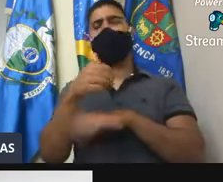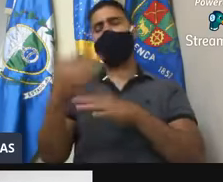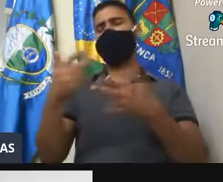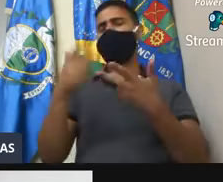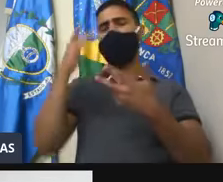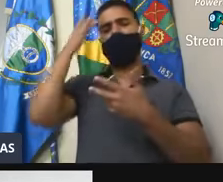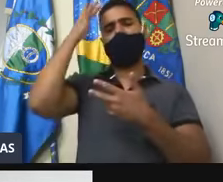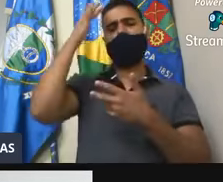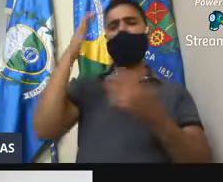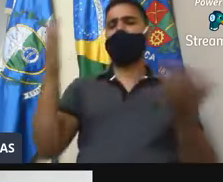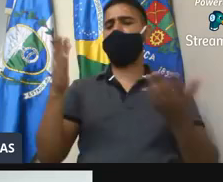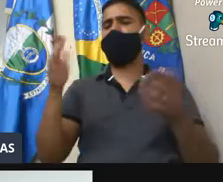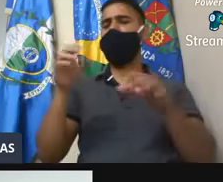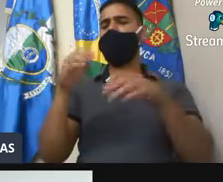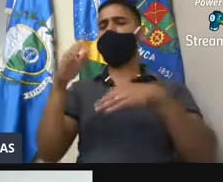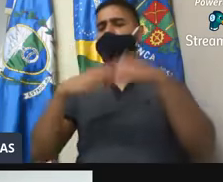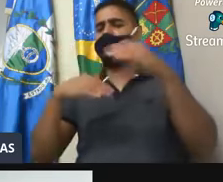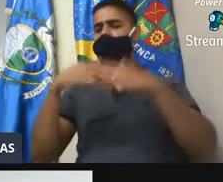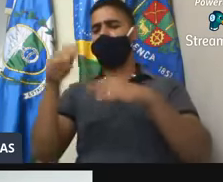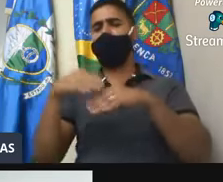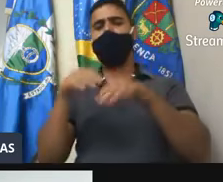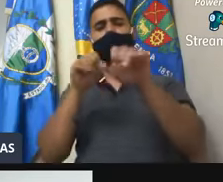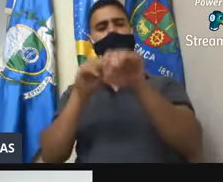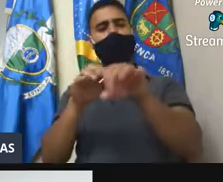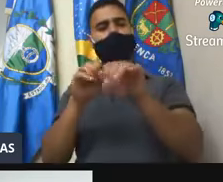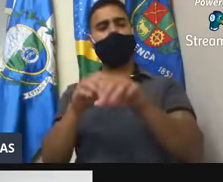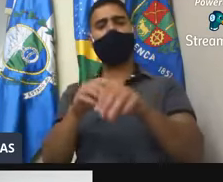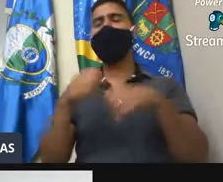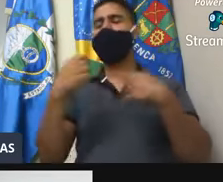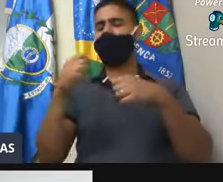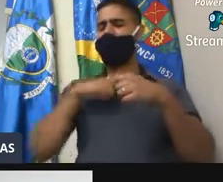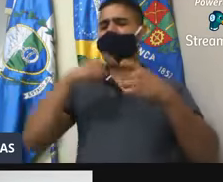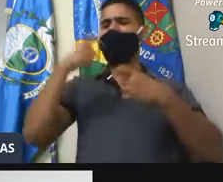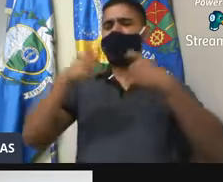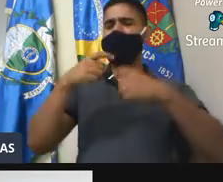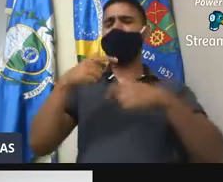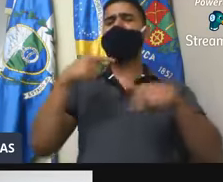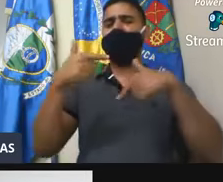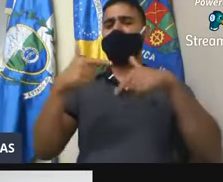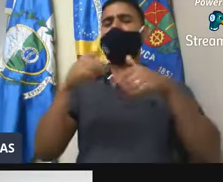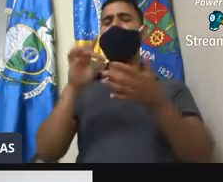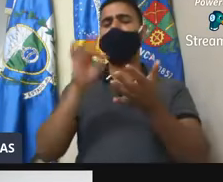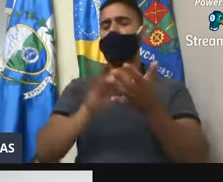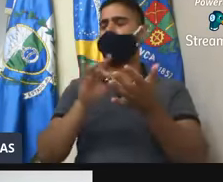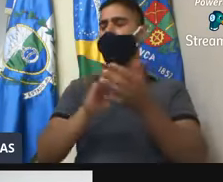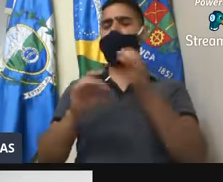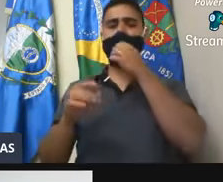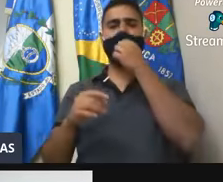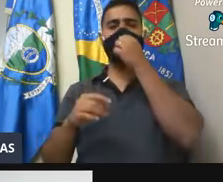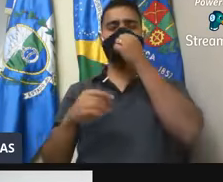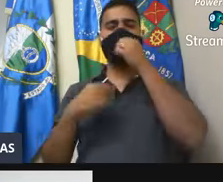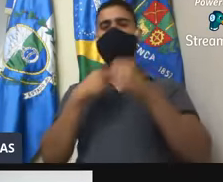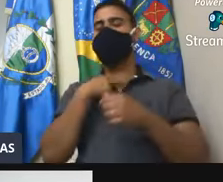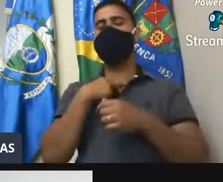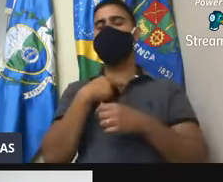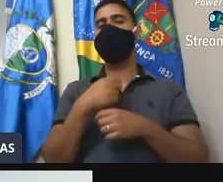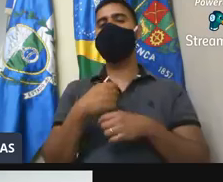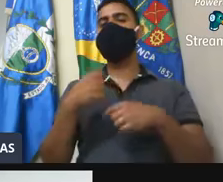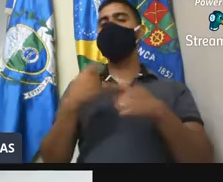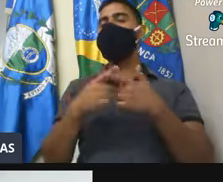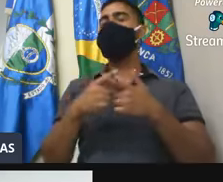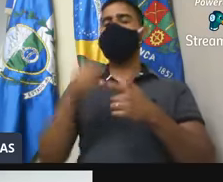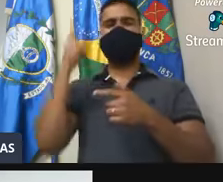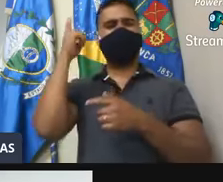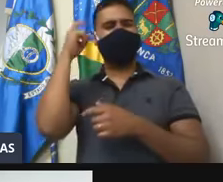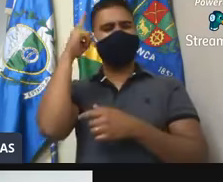fácil. Agora, ser professor no nosso país tem que ser guerreiro, professor. Não pode ser mole não, meu filho, tem que aguentar o pau